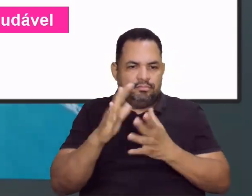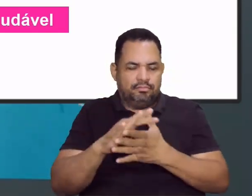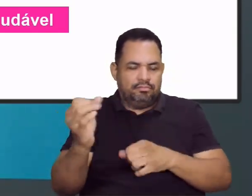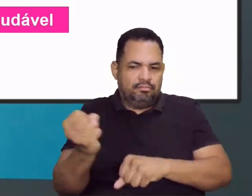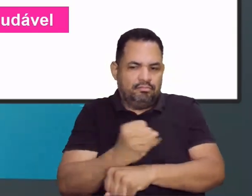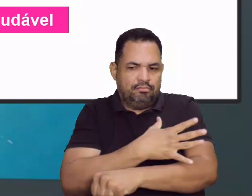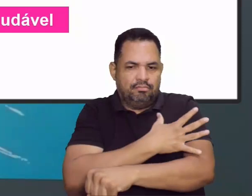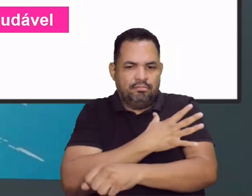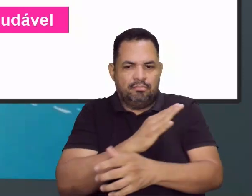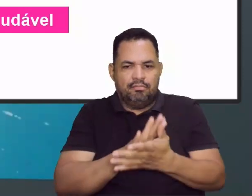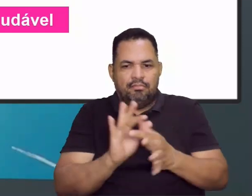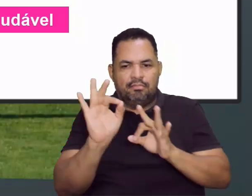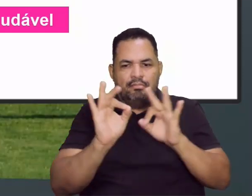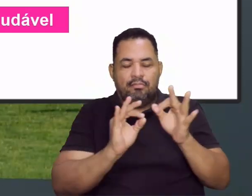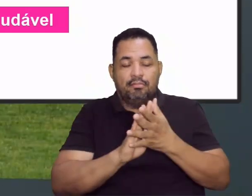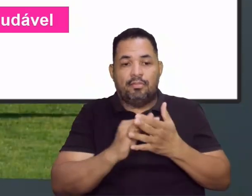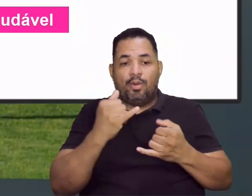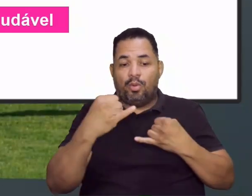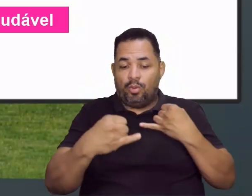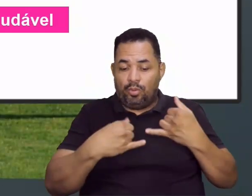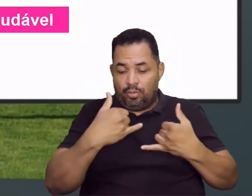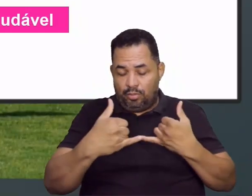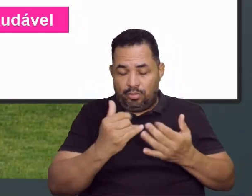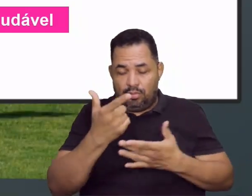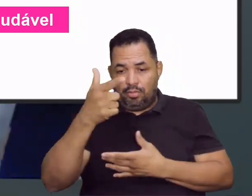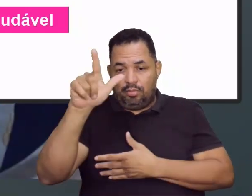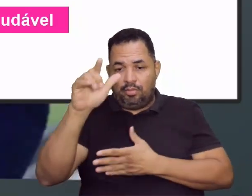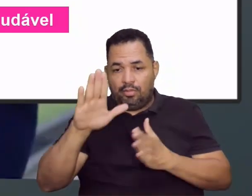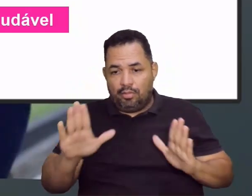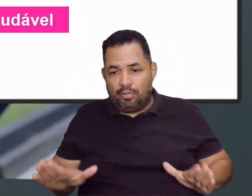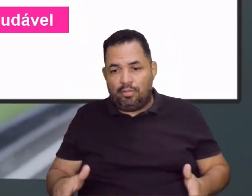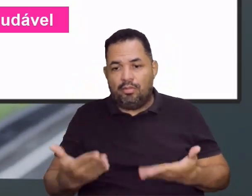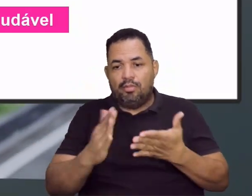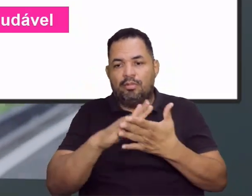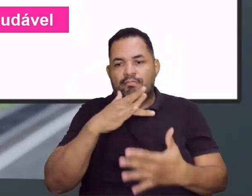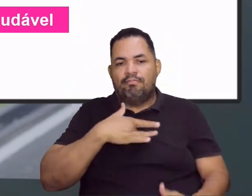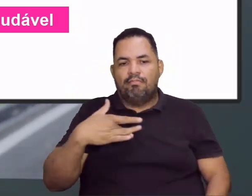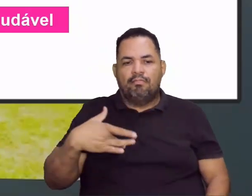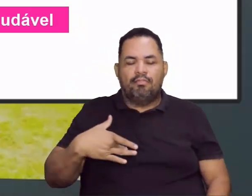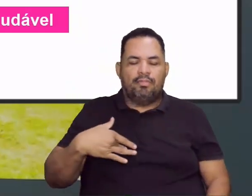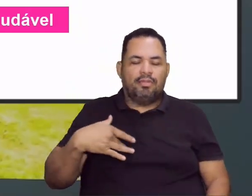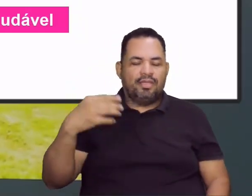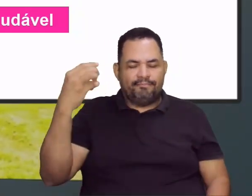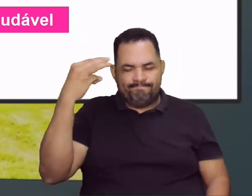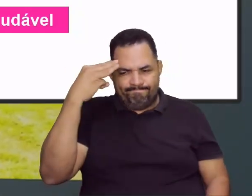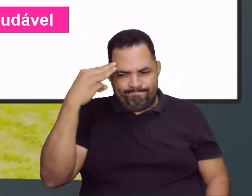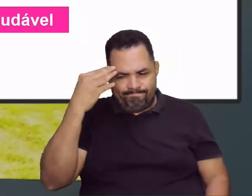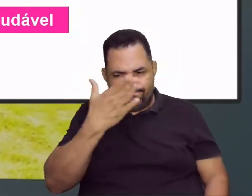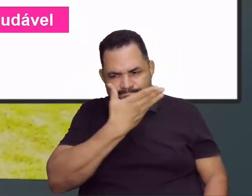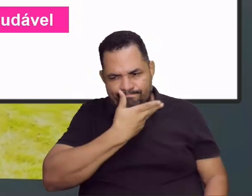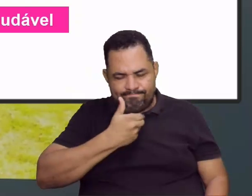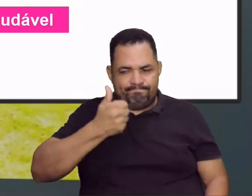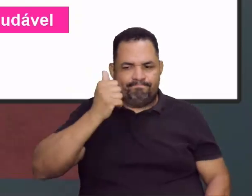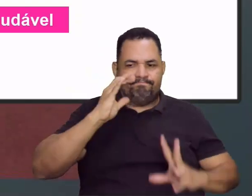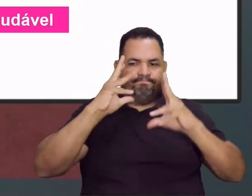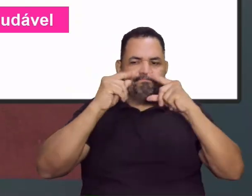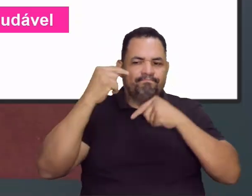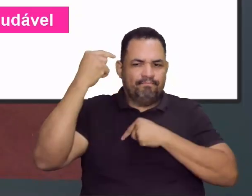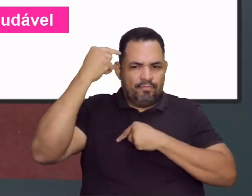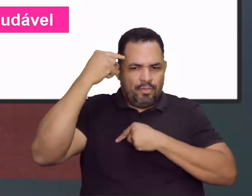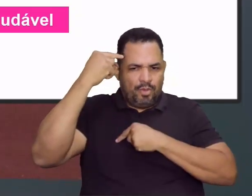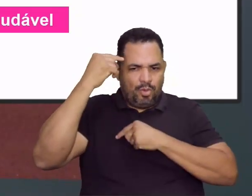socioemocionais através dos jogos. Eu consigo promover aí uma saúde mental, melhorar tudo isso.